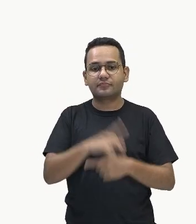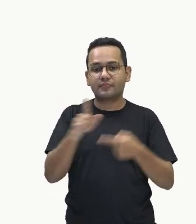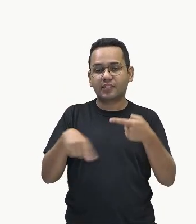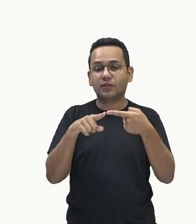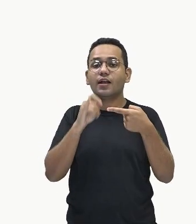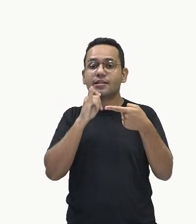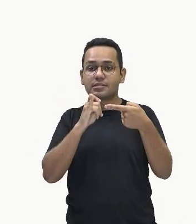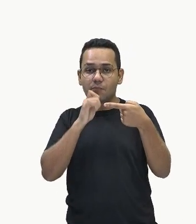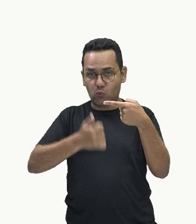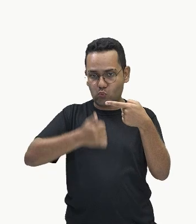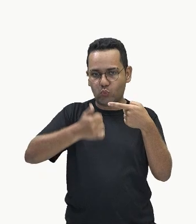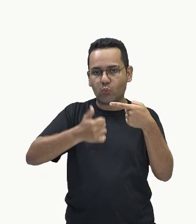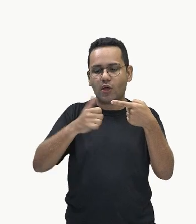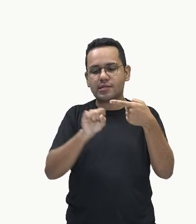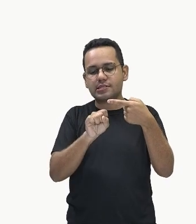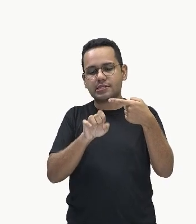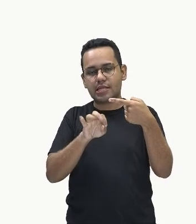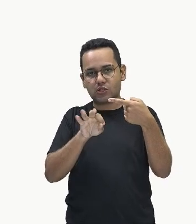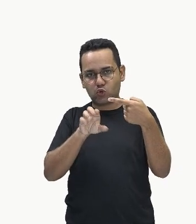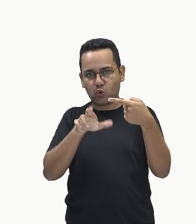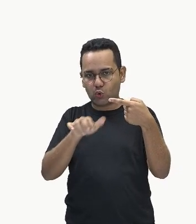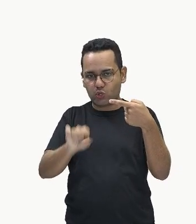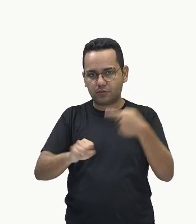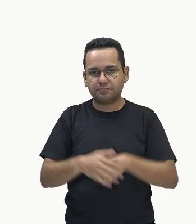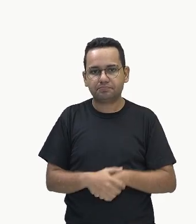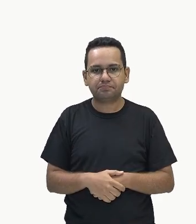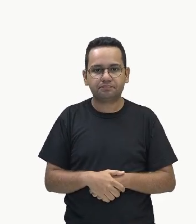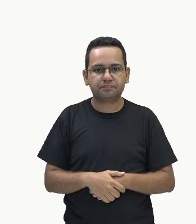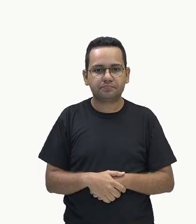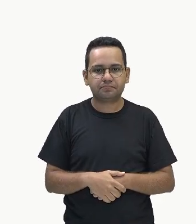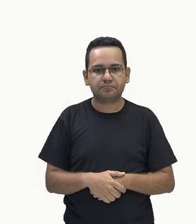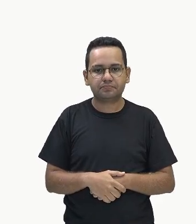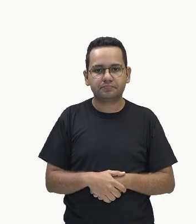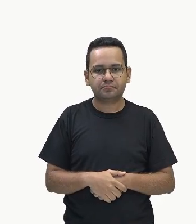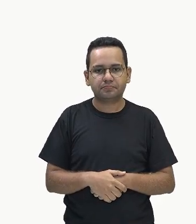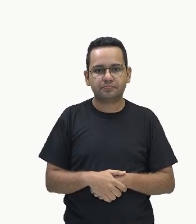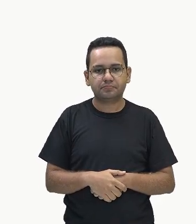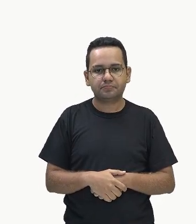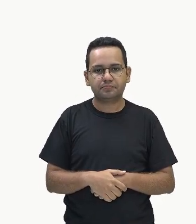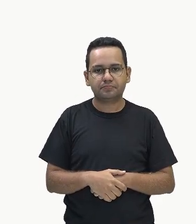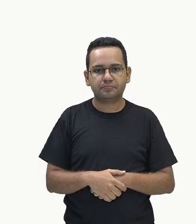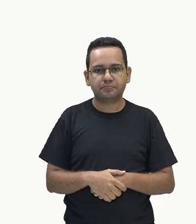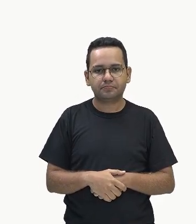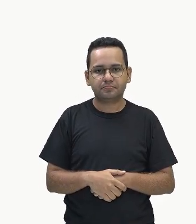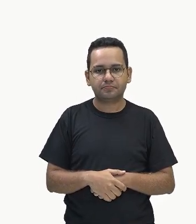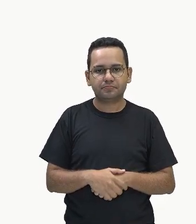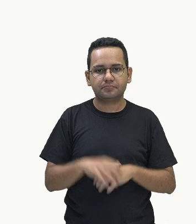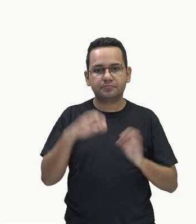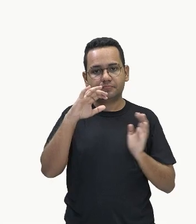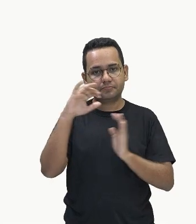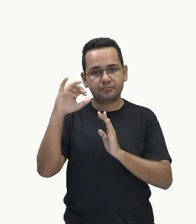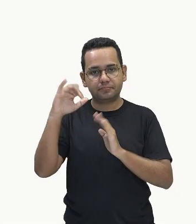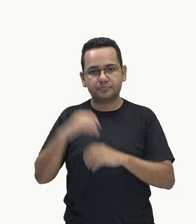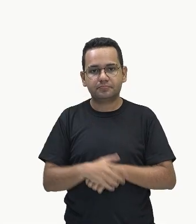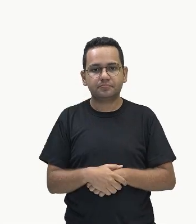gráficos. Tudo bem? Próximo são os gráficos de comparação.